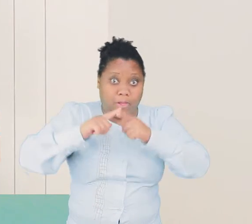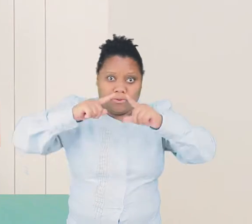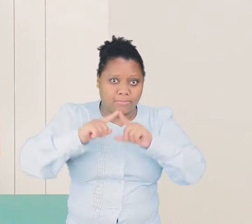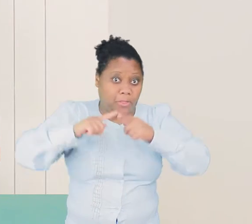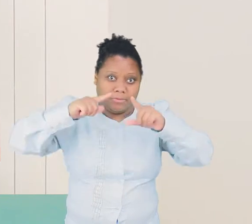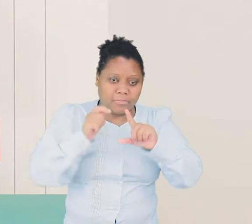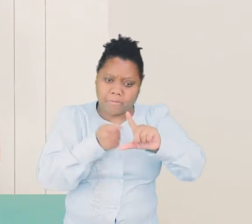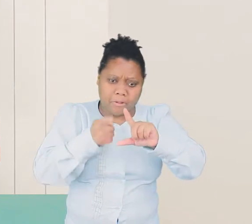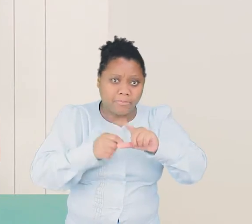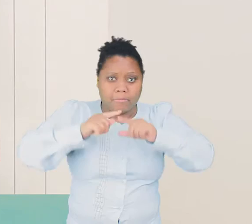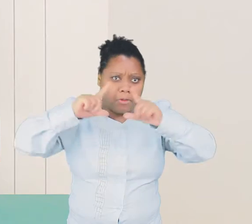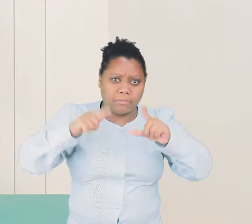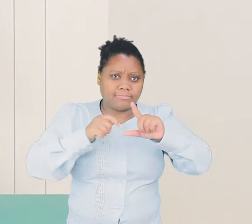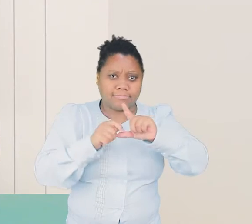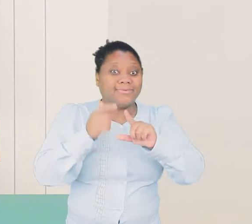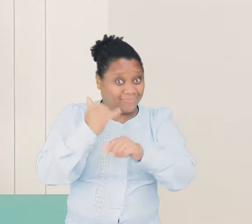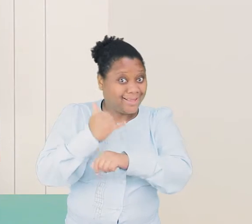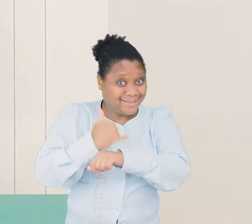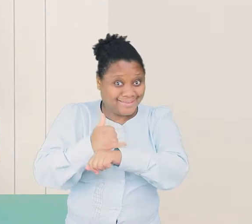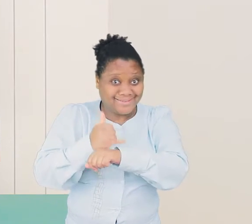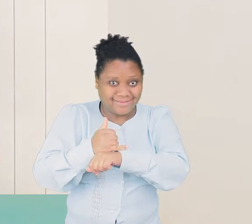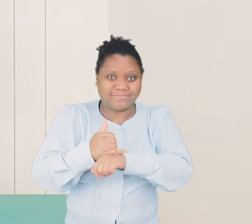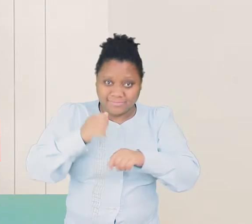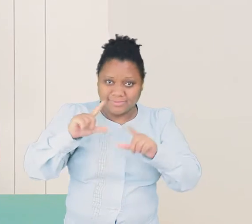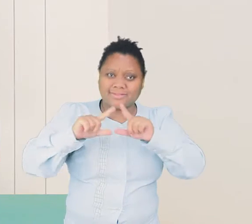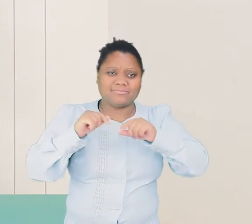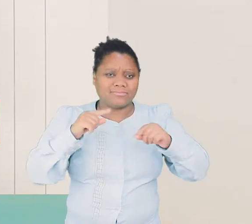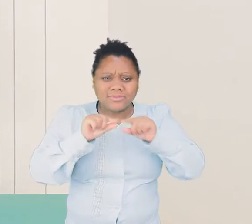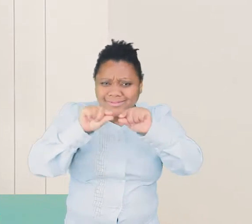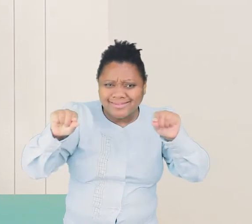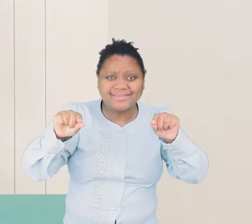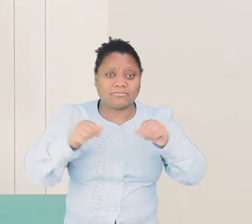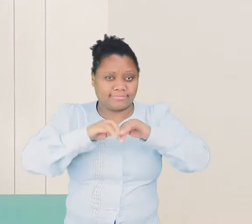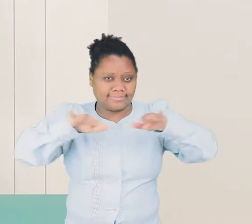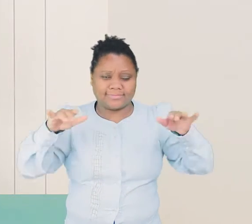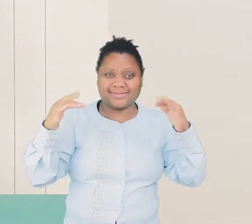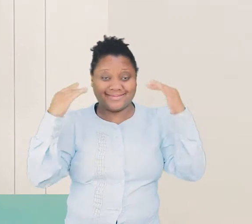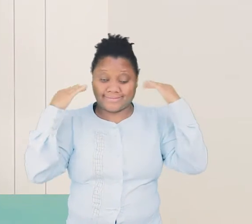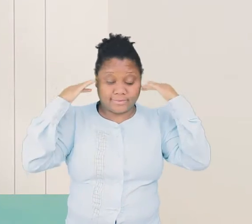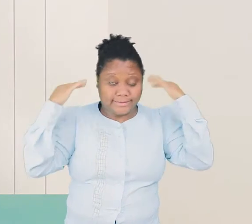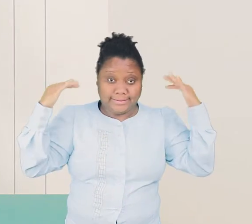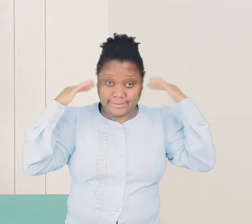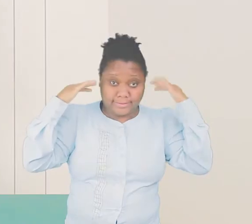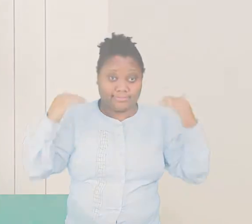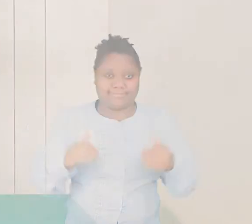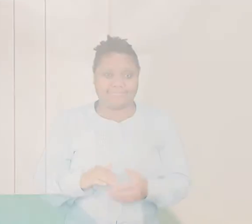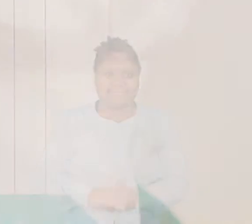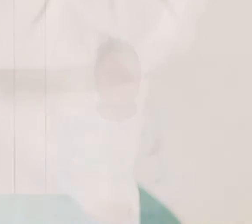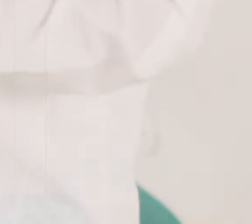vibra com o impacto de uma baqueta, também de ferro, produzindo um som agudo, cristalino e